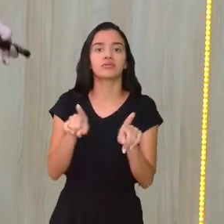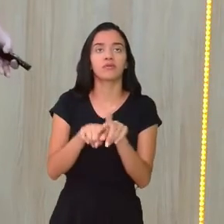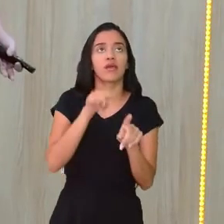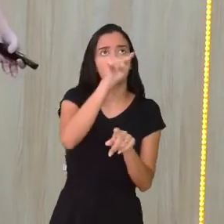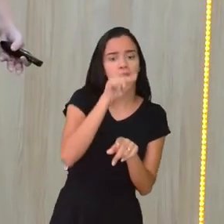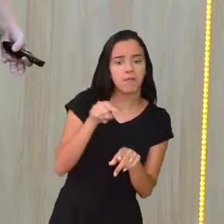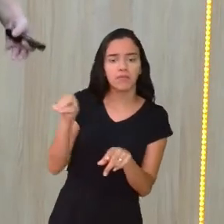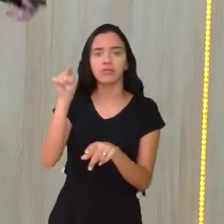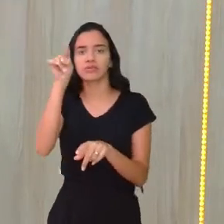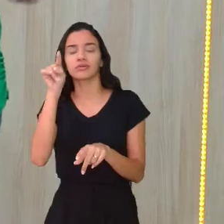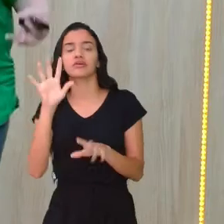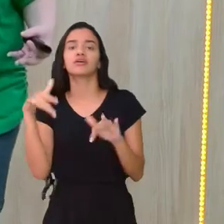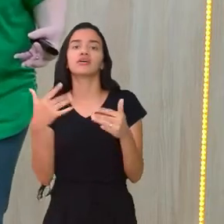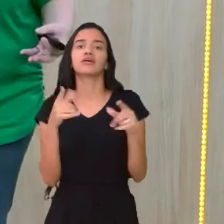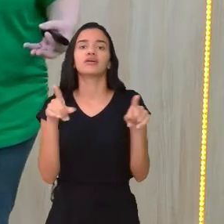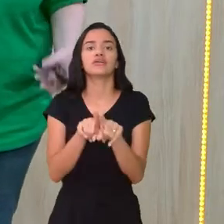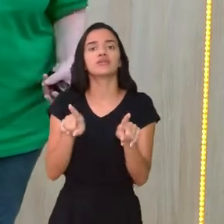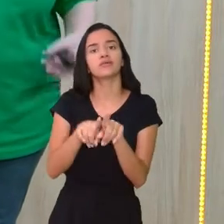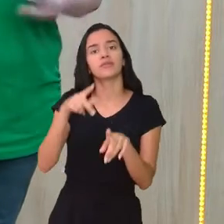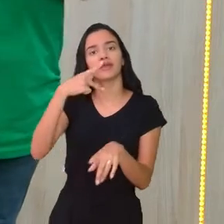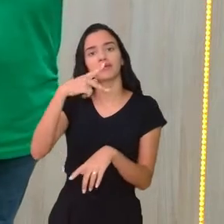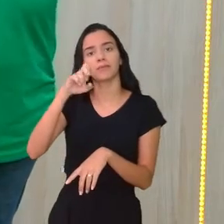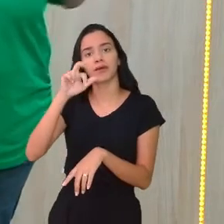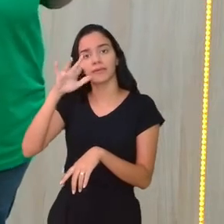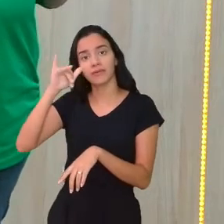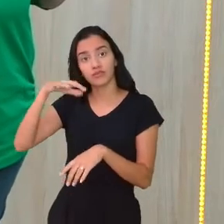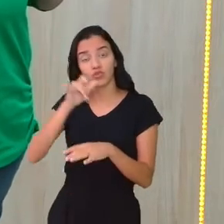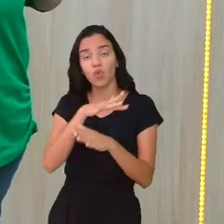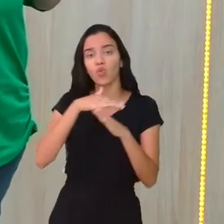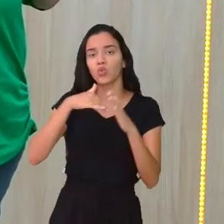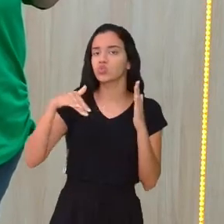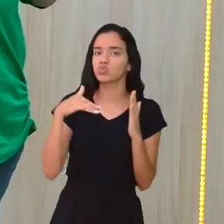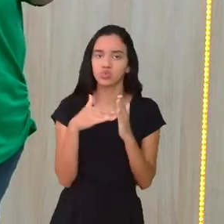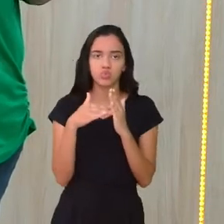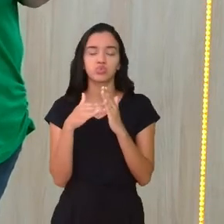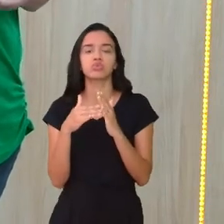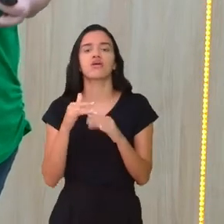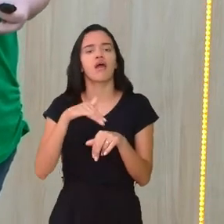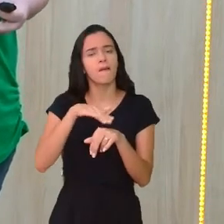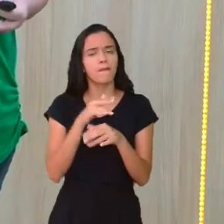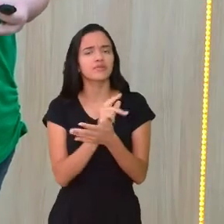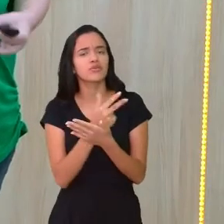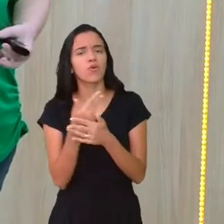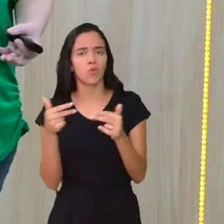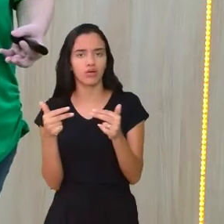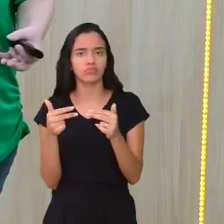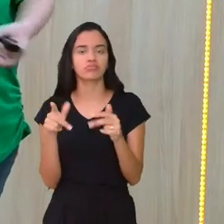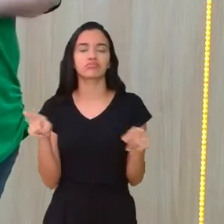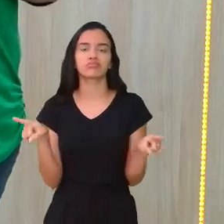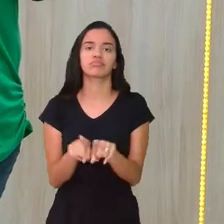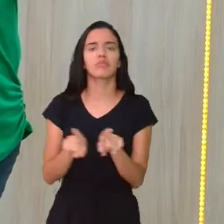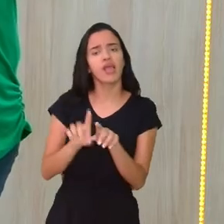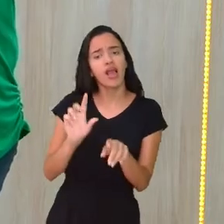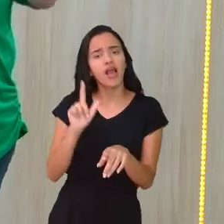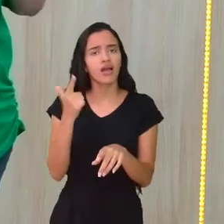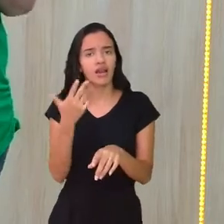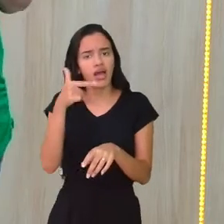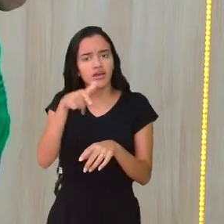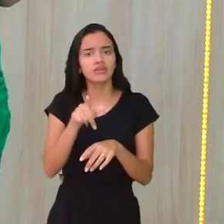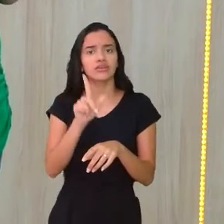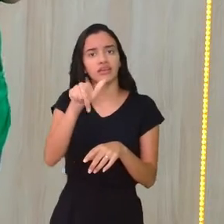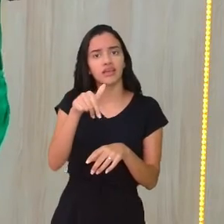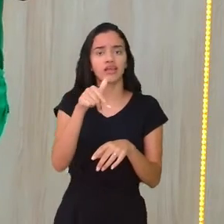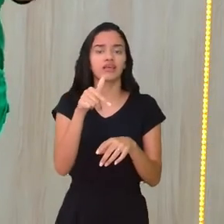paralelismo, perpendicularismo, tudo. E mais algumas coisas, claro que aí é só um